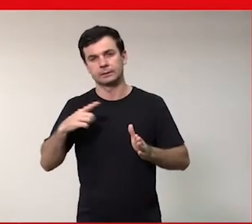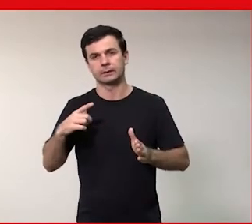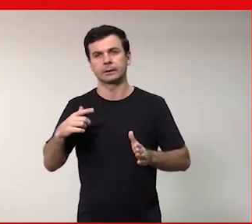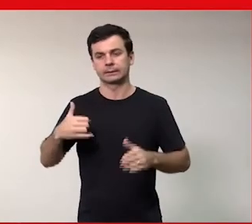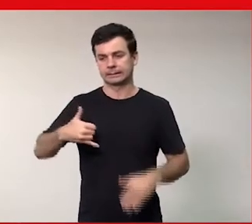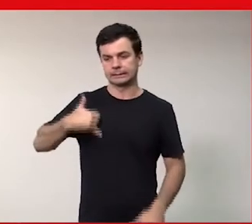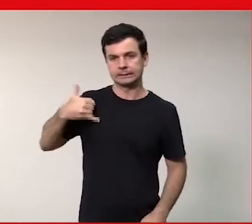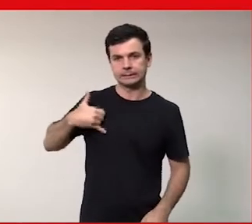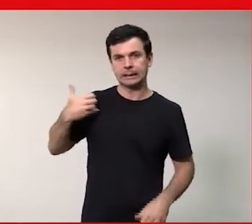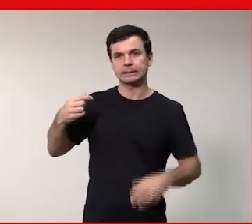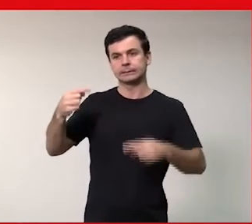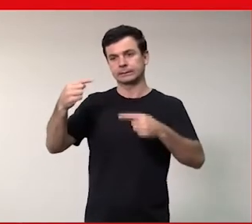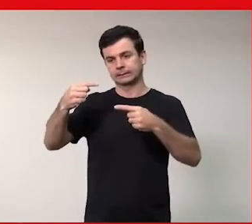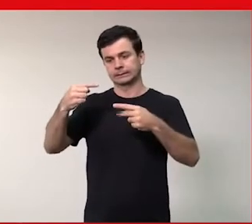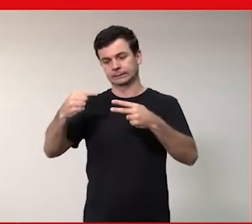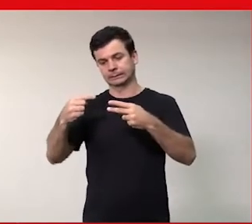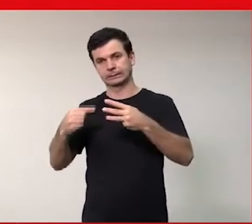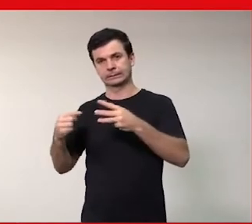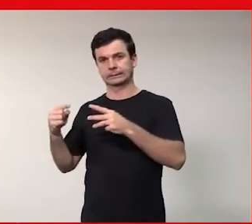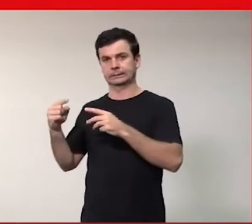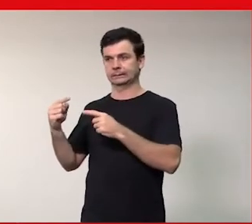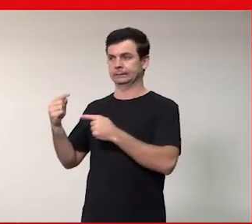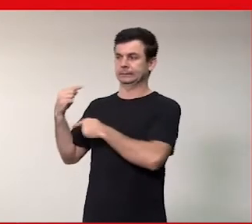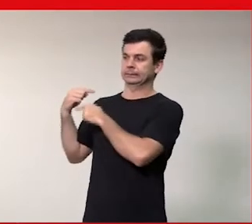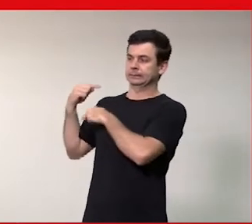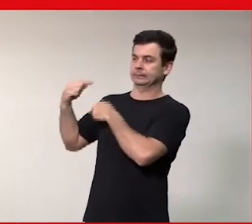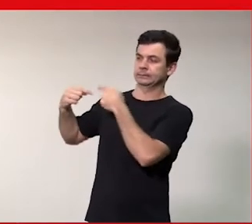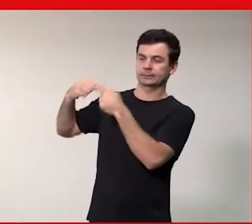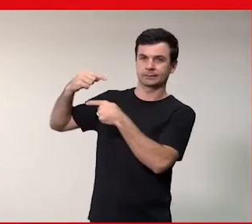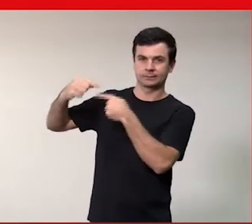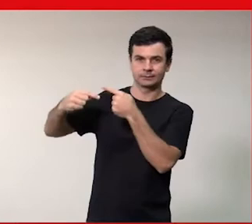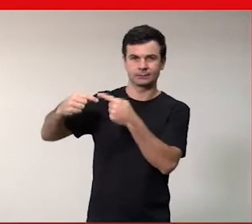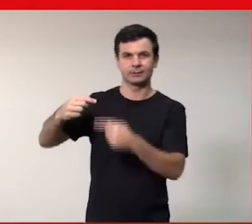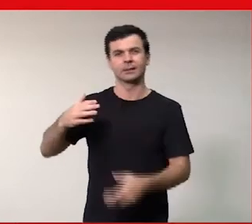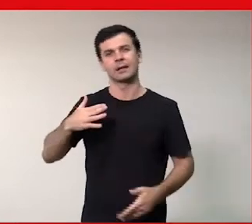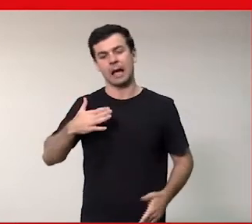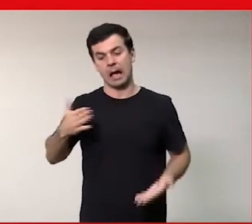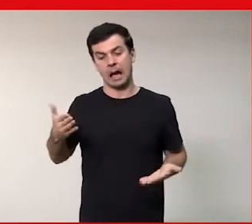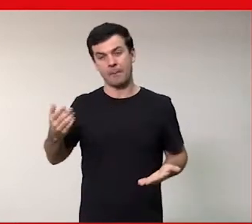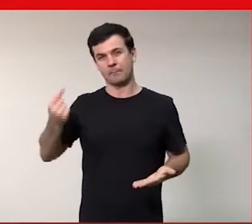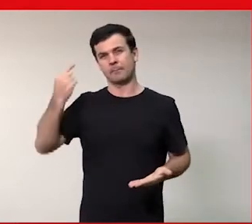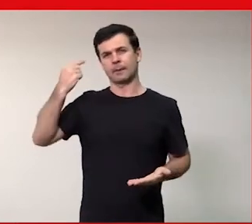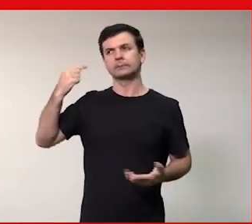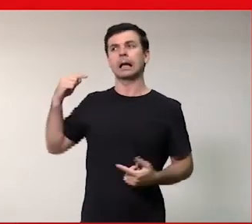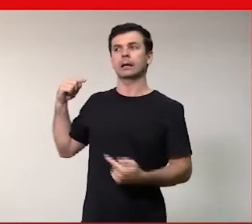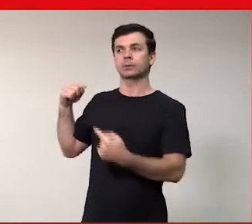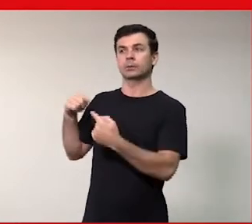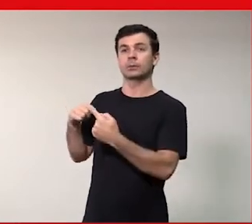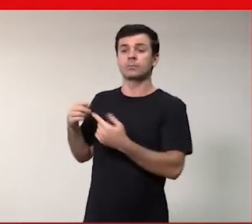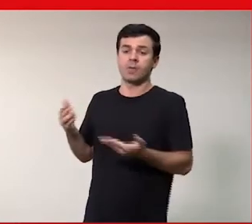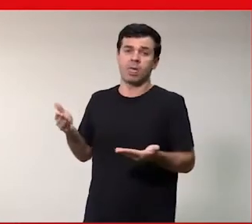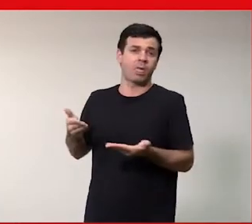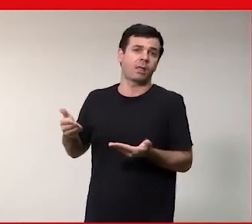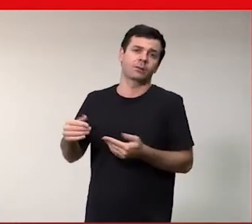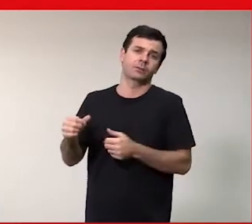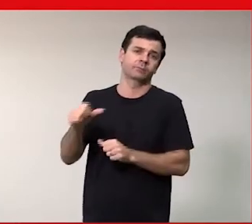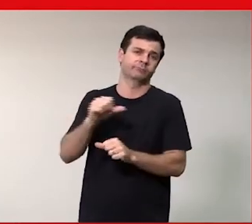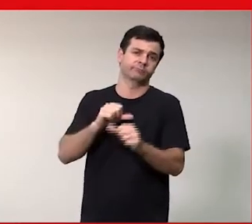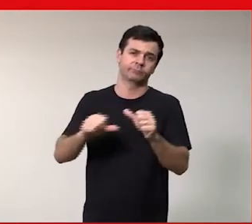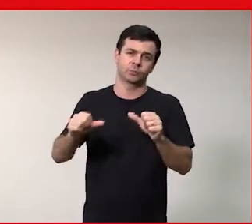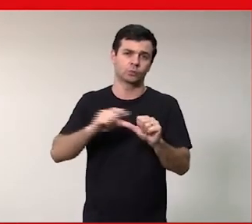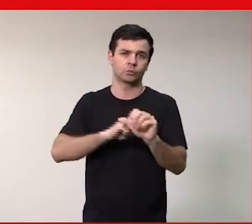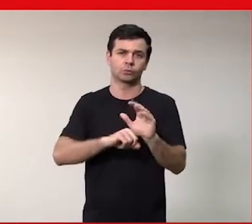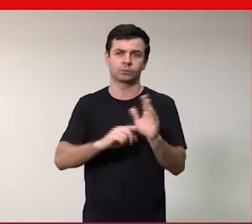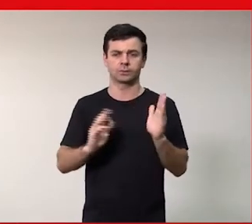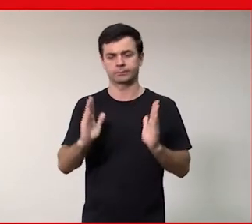o que acontecia e era permitido na minha época não é mais a gente não pode desconsiderar que a gente está vivendo